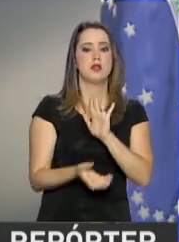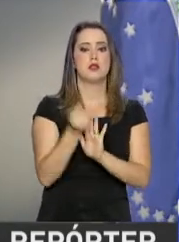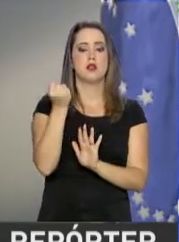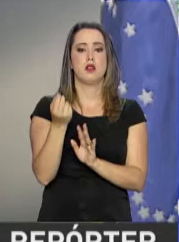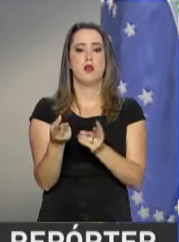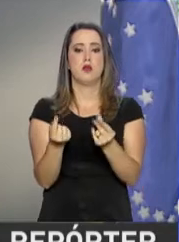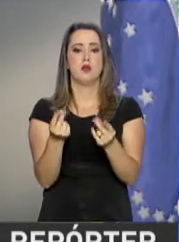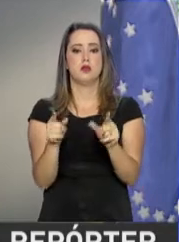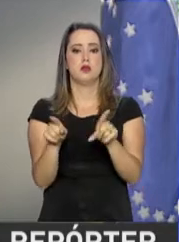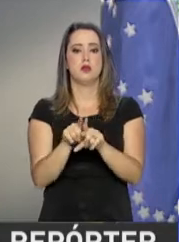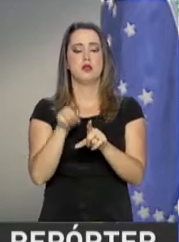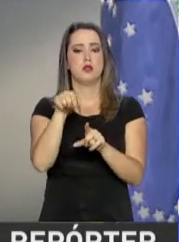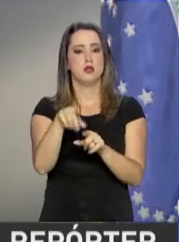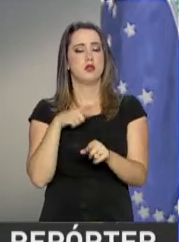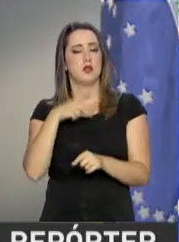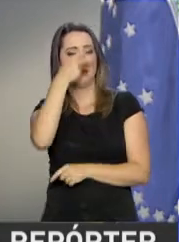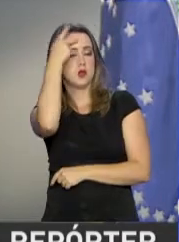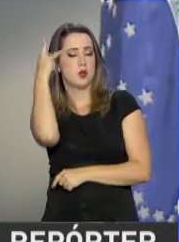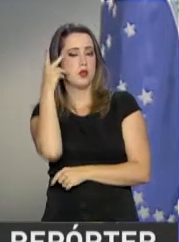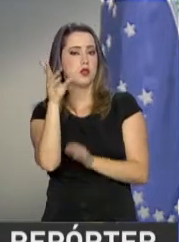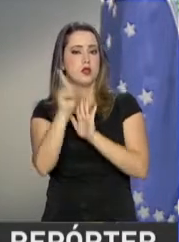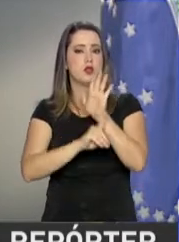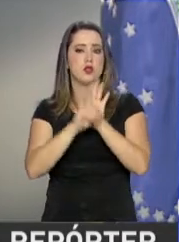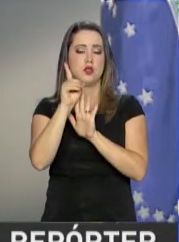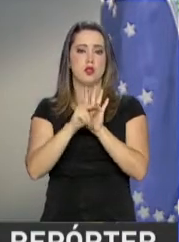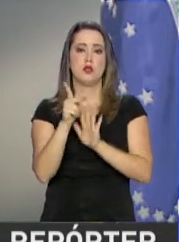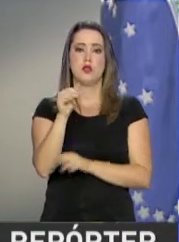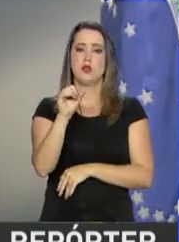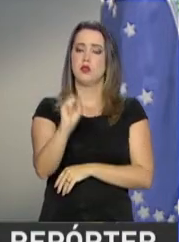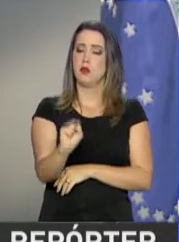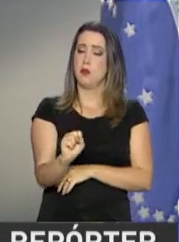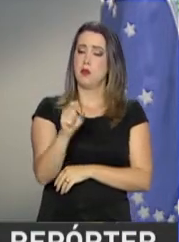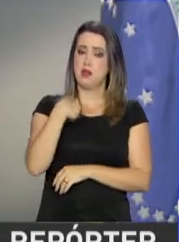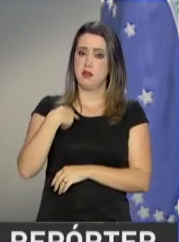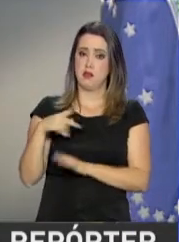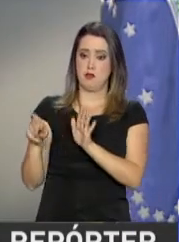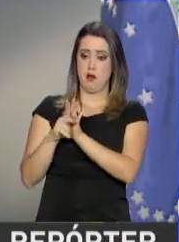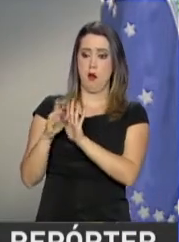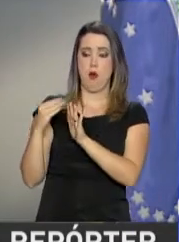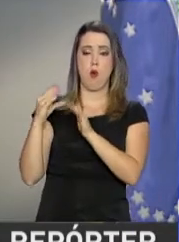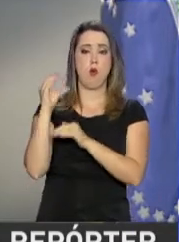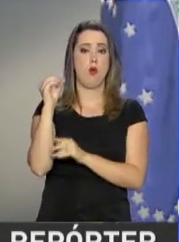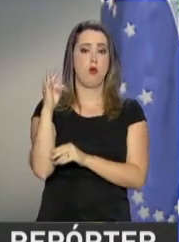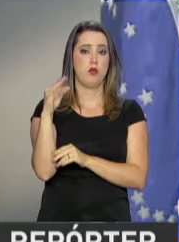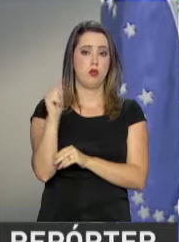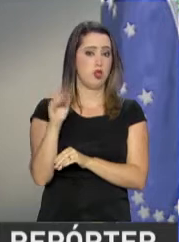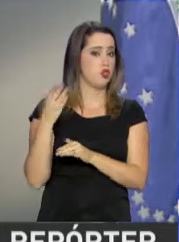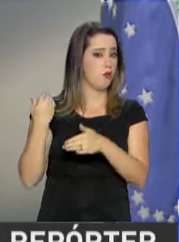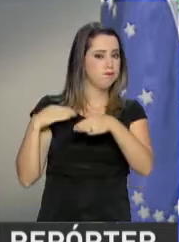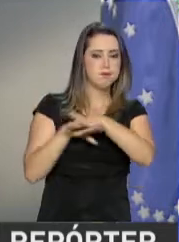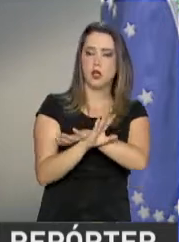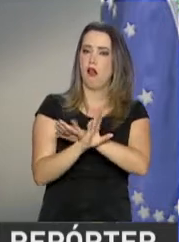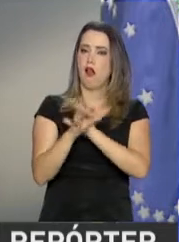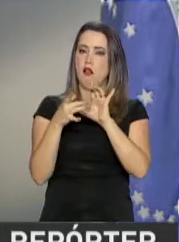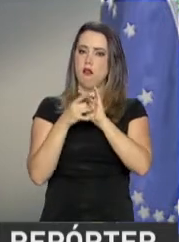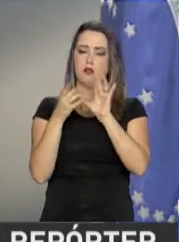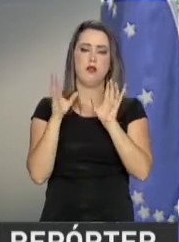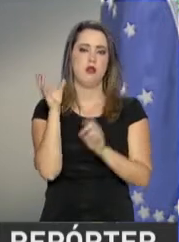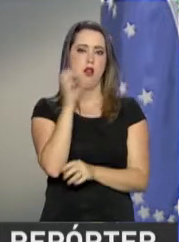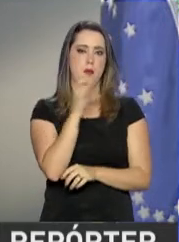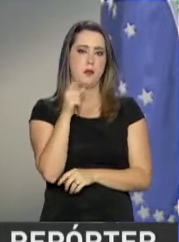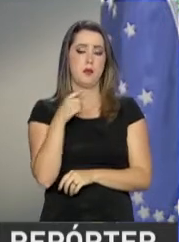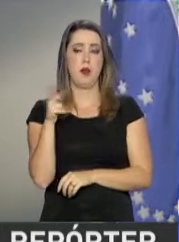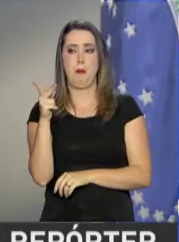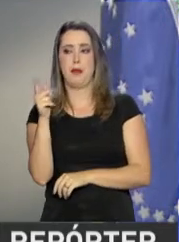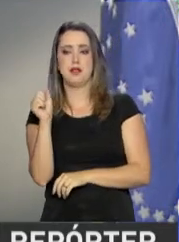saldo e quem tem direito ao PIS e possua conta na Caixa vai receber sua parte direto, na própria conta. Quem tem direito